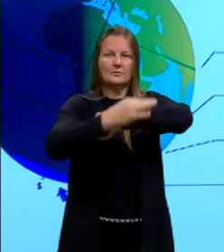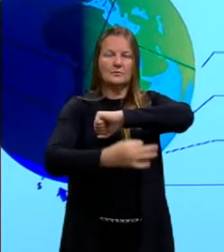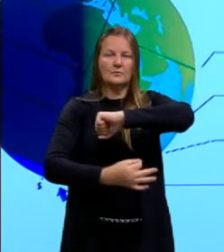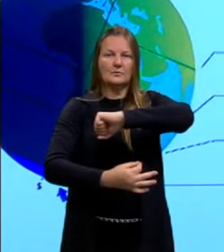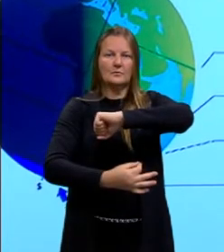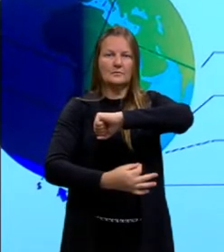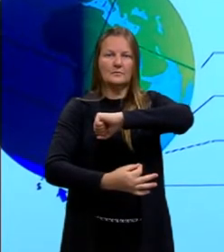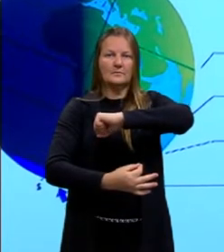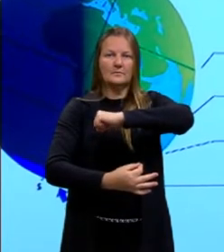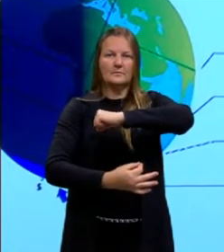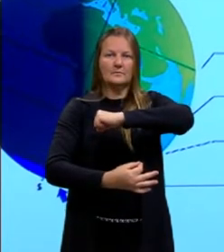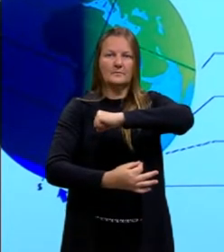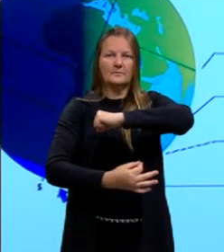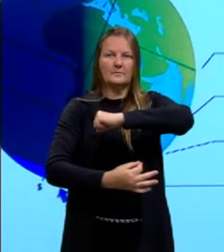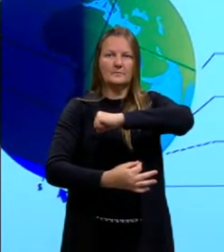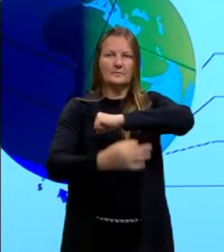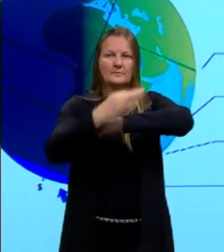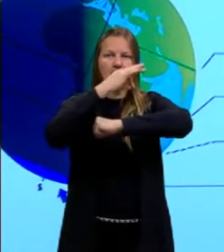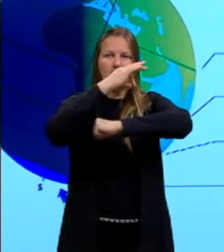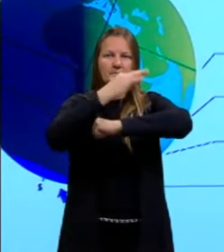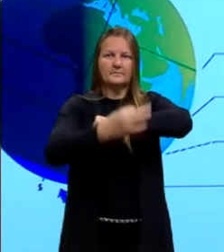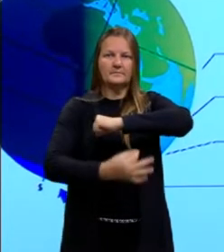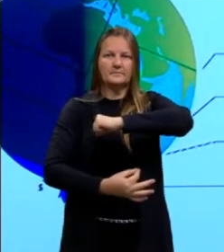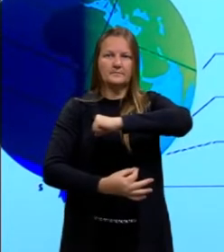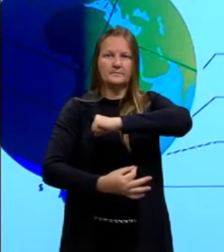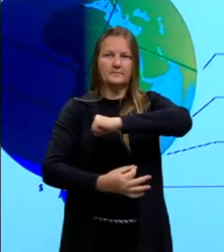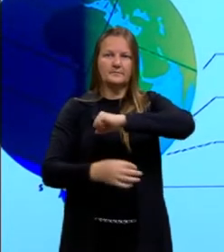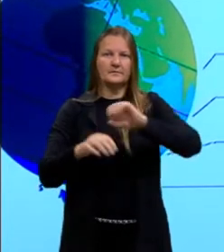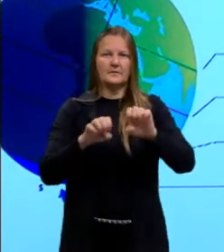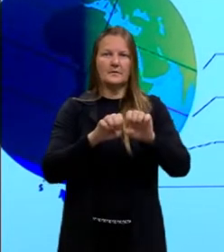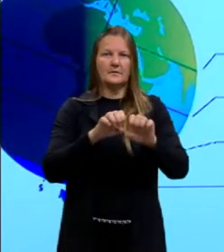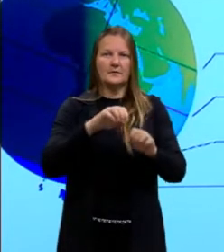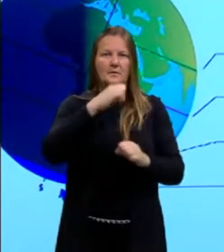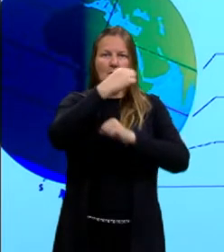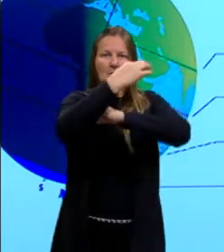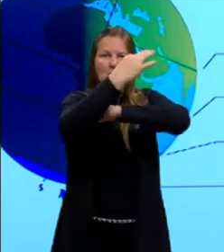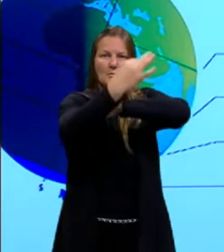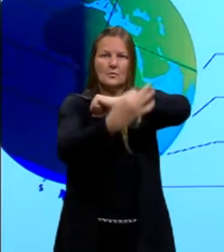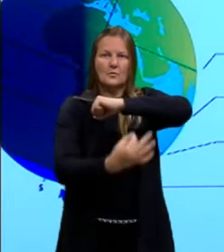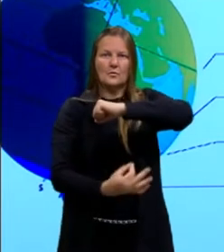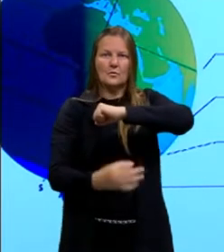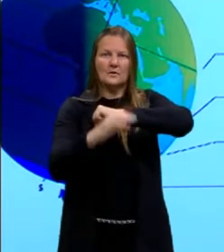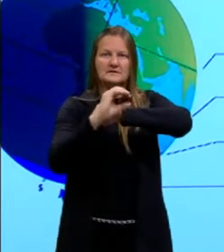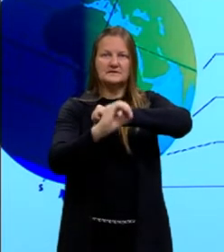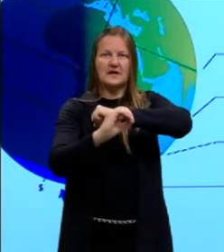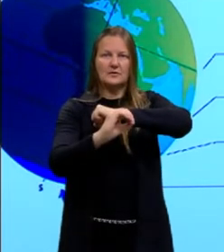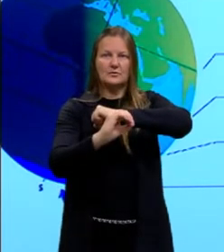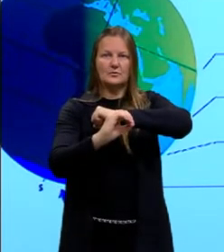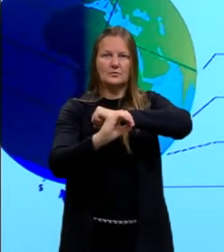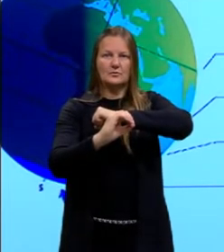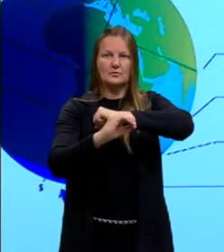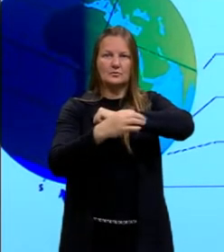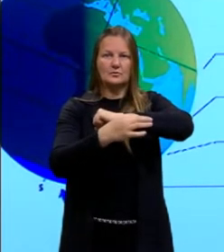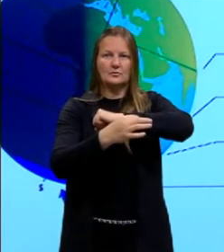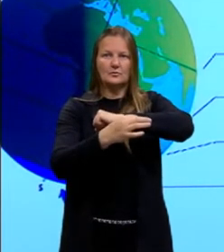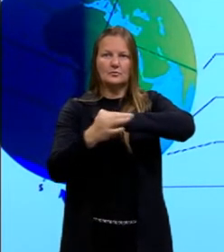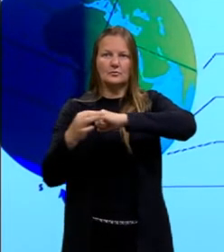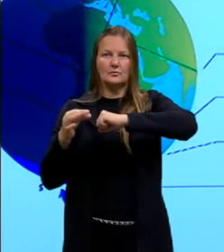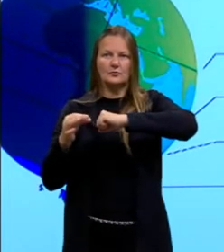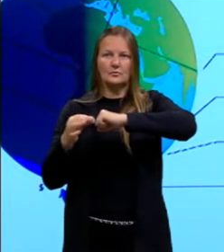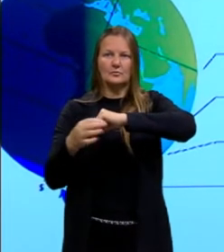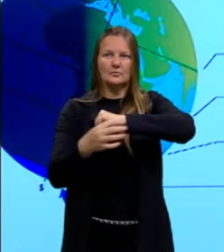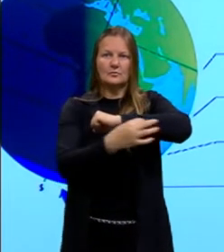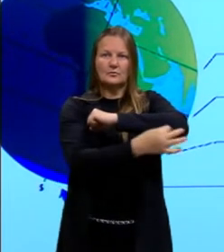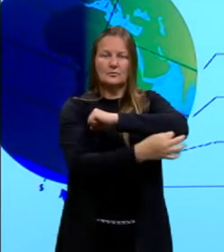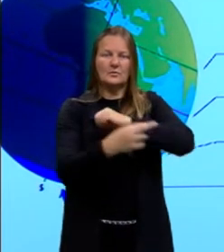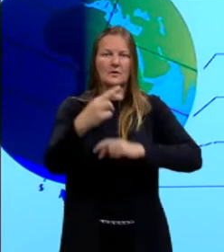da longitude, é o meridiano de Greenwich, e aí a gente acaba colocando essa relação, tá, gurizada?